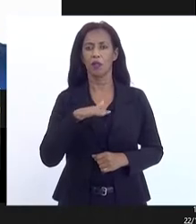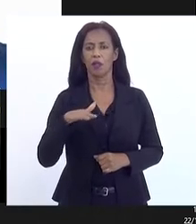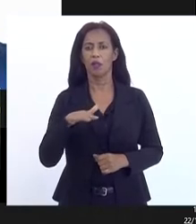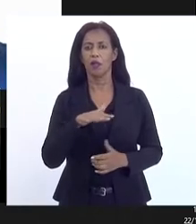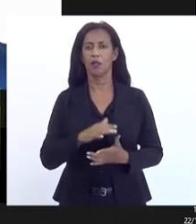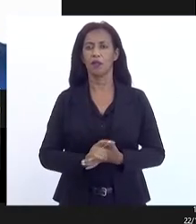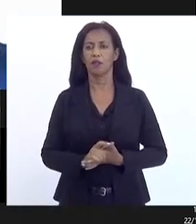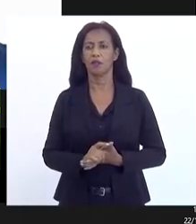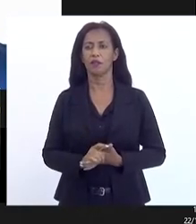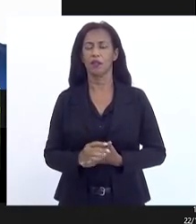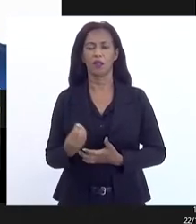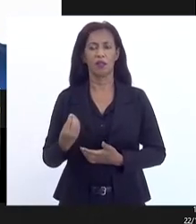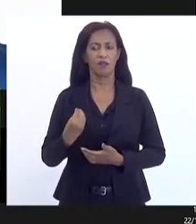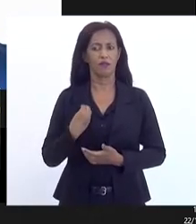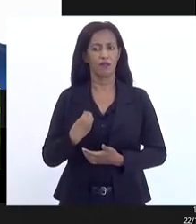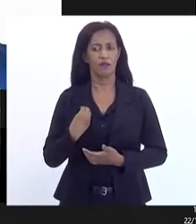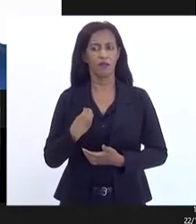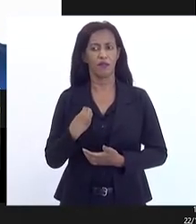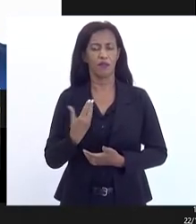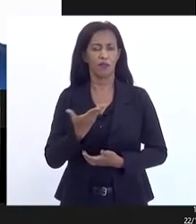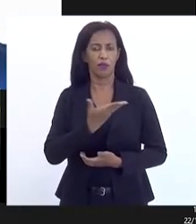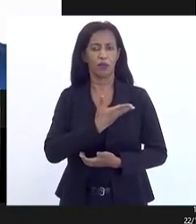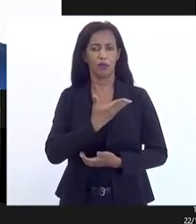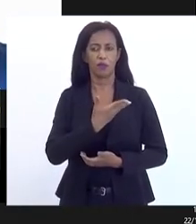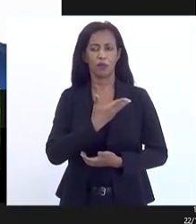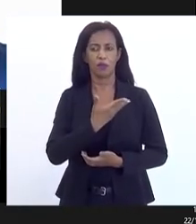Viva do nosso amigo